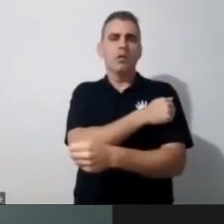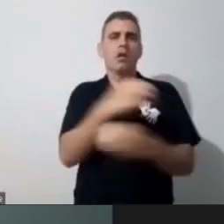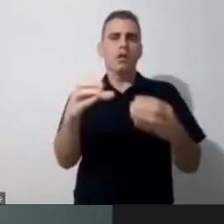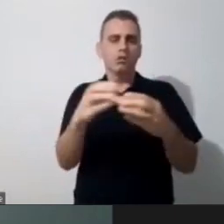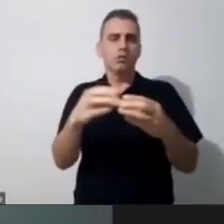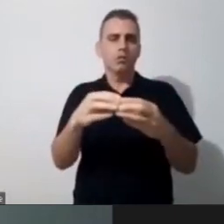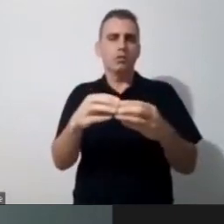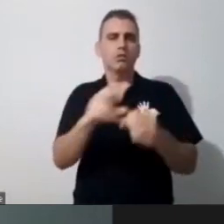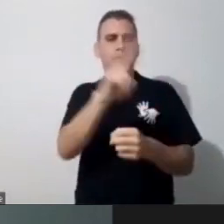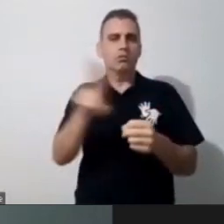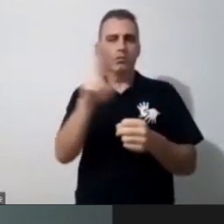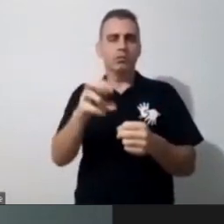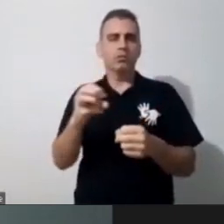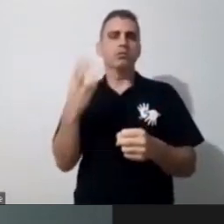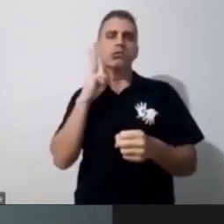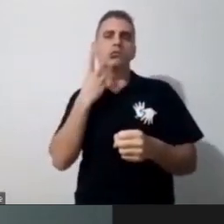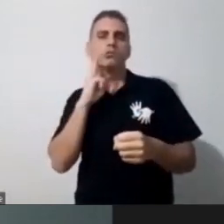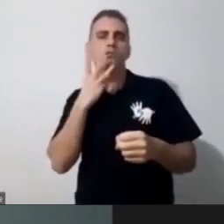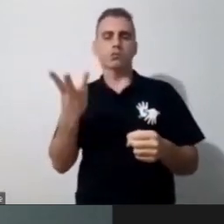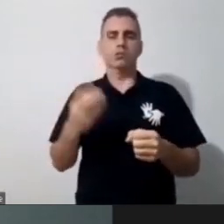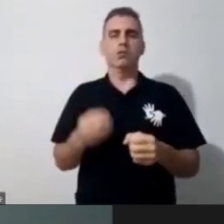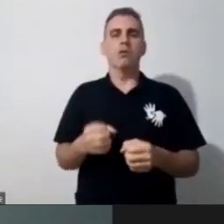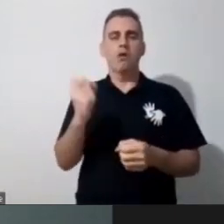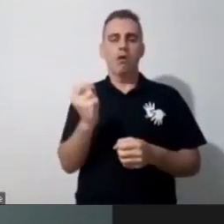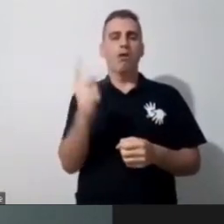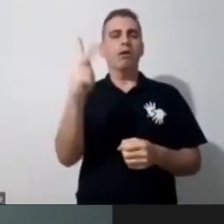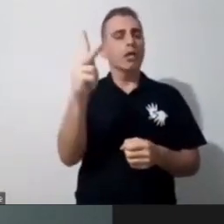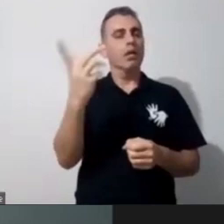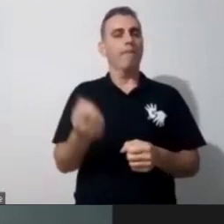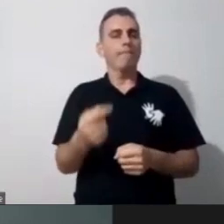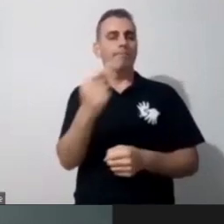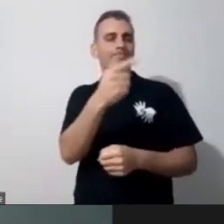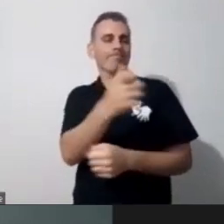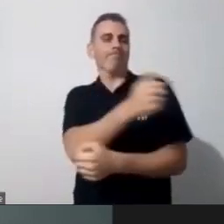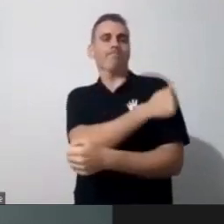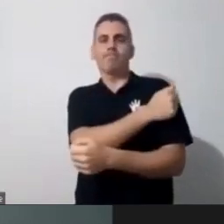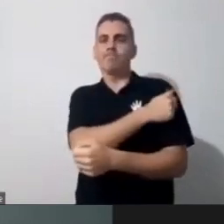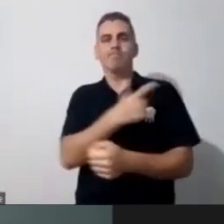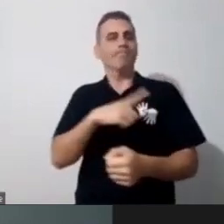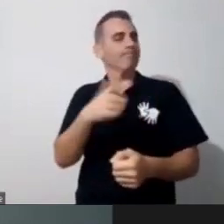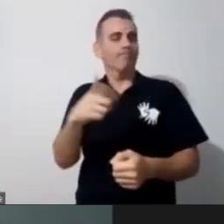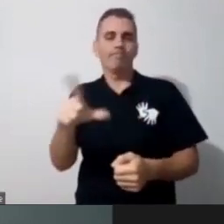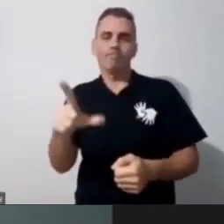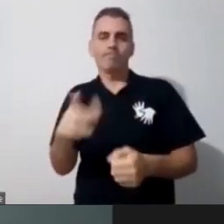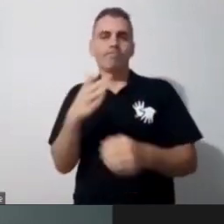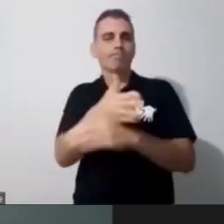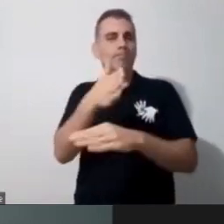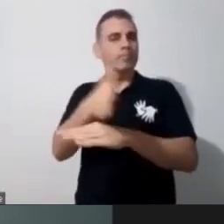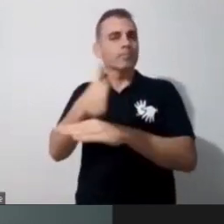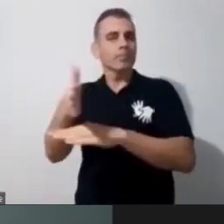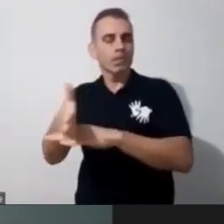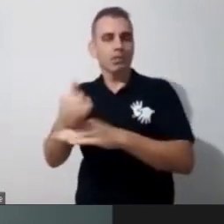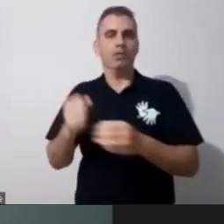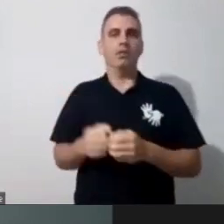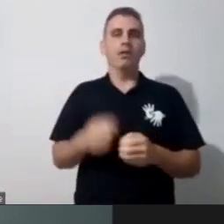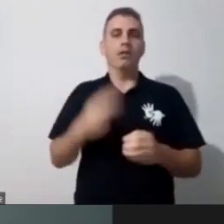WhatsApp para ter esse acesso, ok, esse sujeito não tem esse acesso, bom, tem cartas, o correio